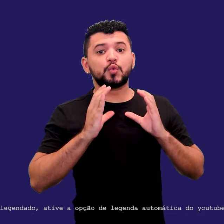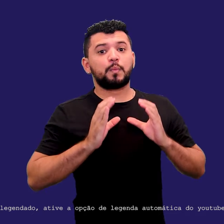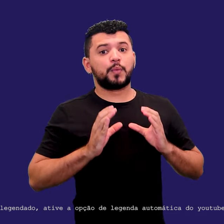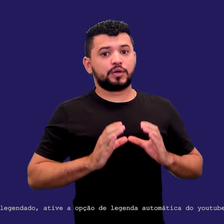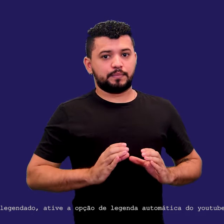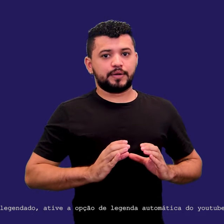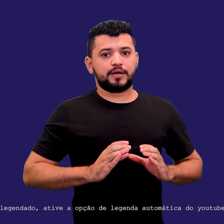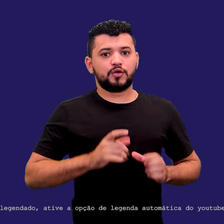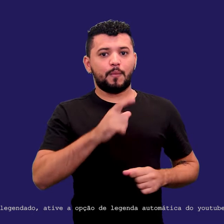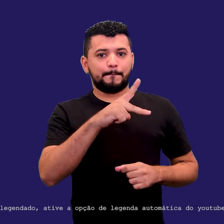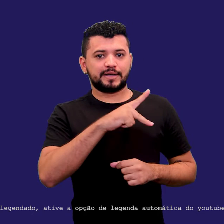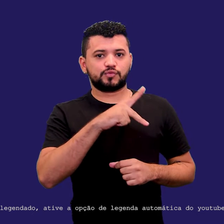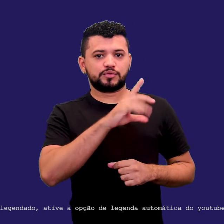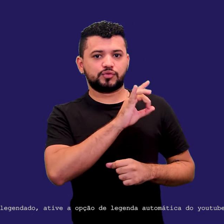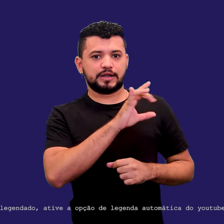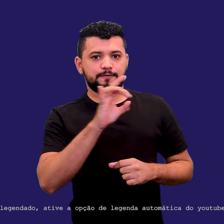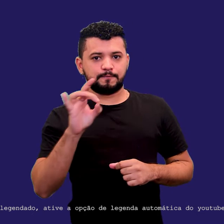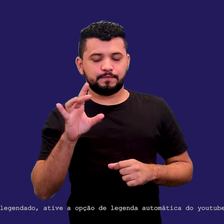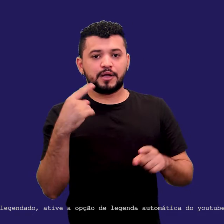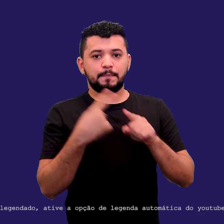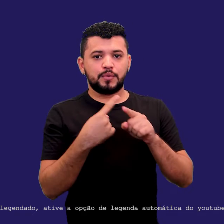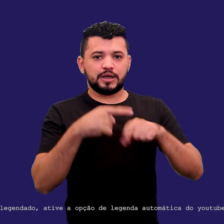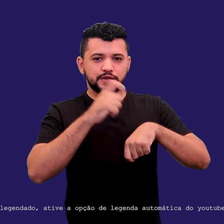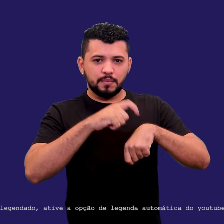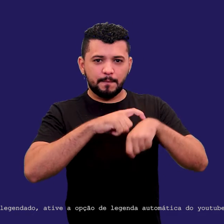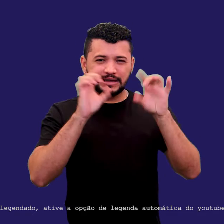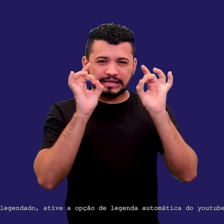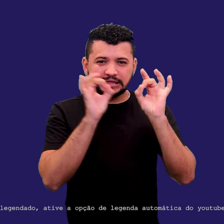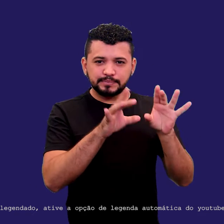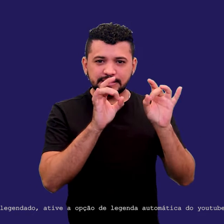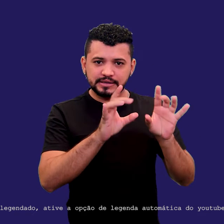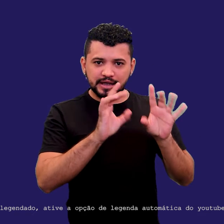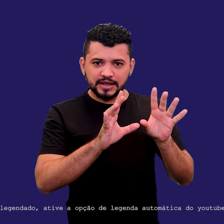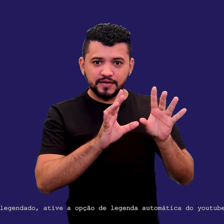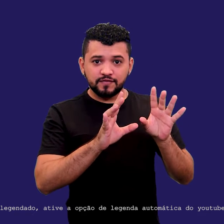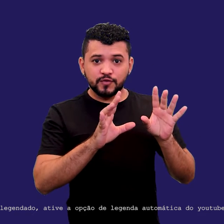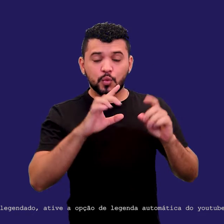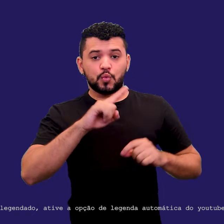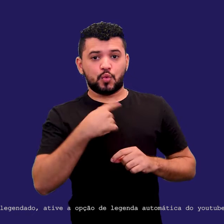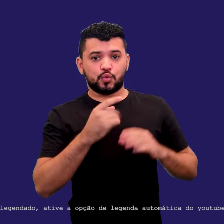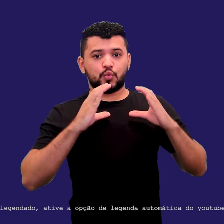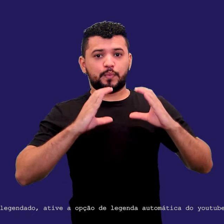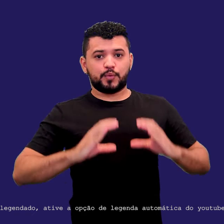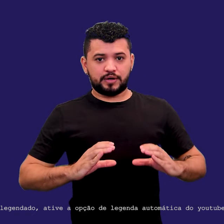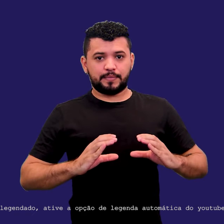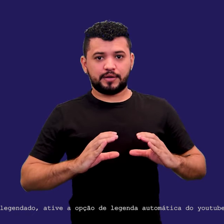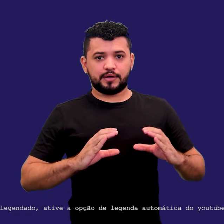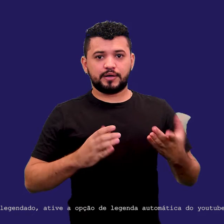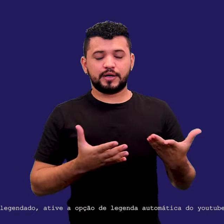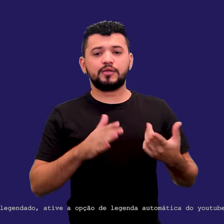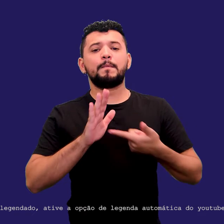Porque neste momento específico, o nosso comportamento é que ditou, né?